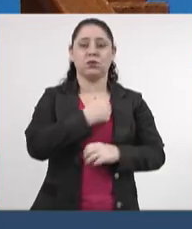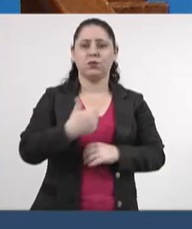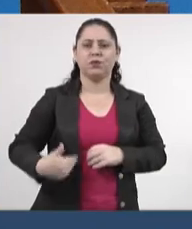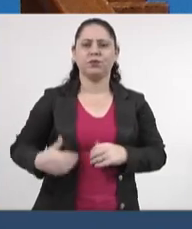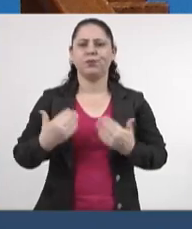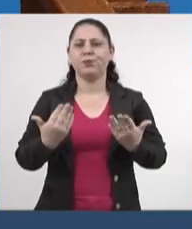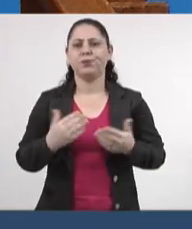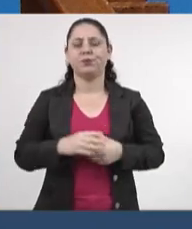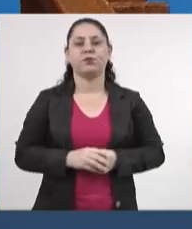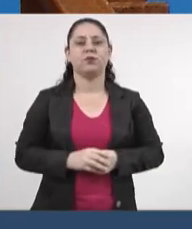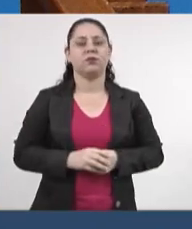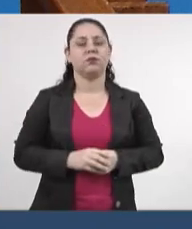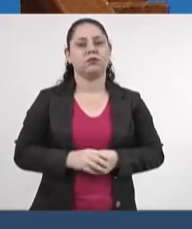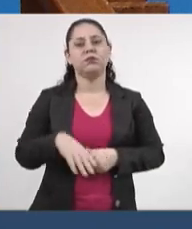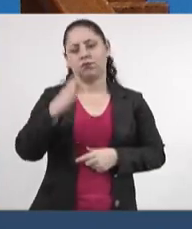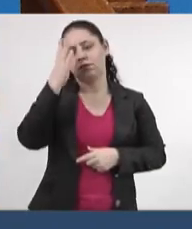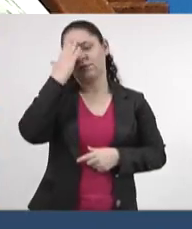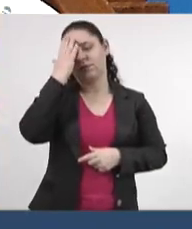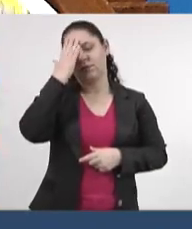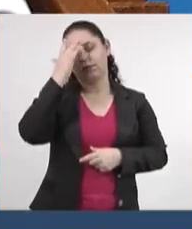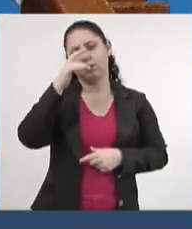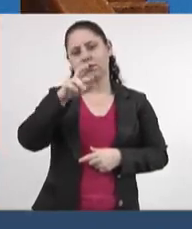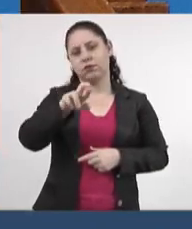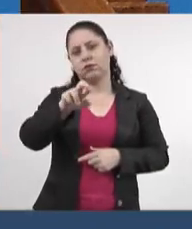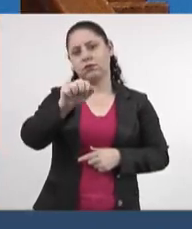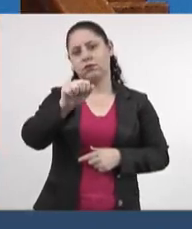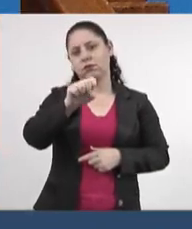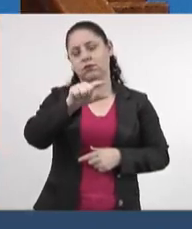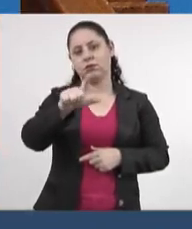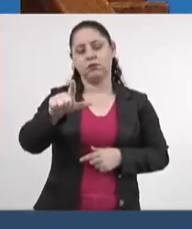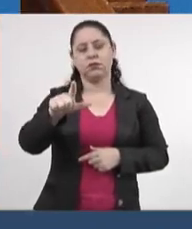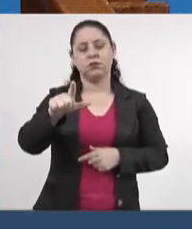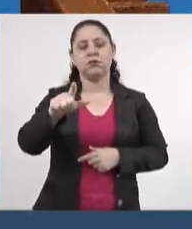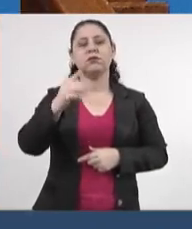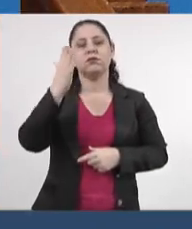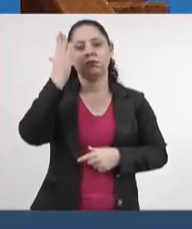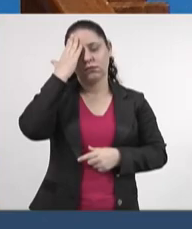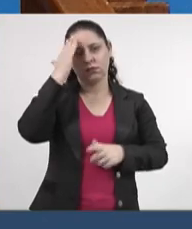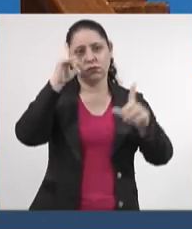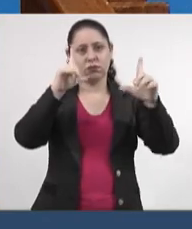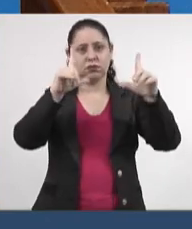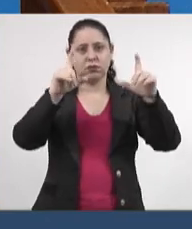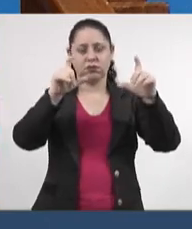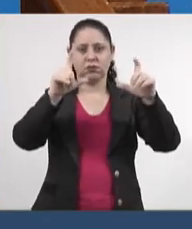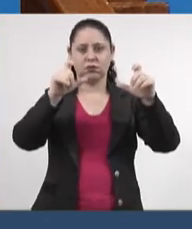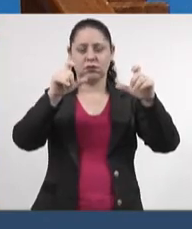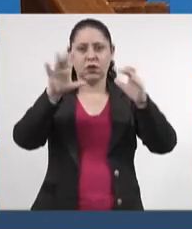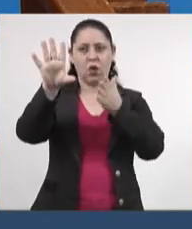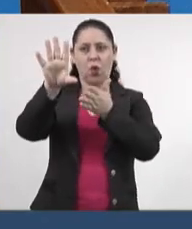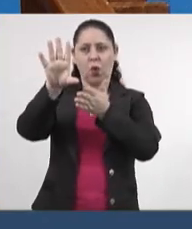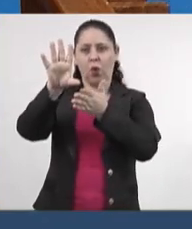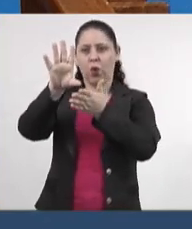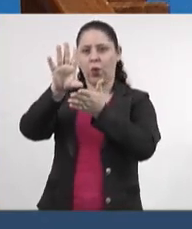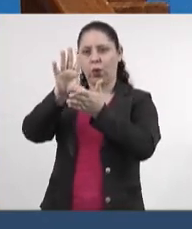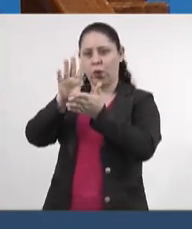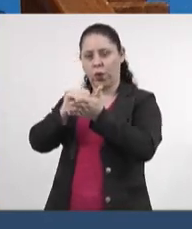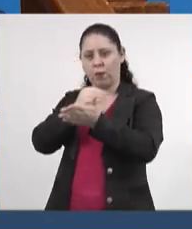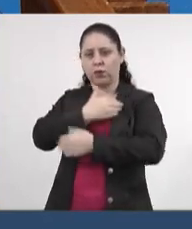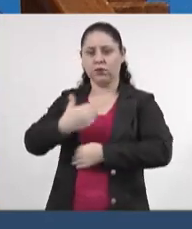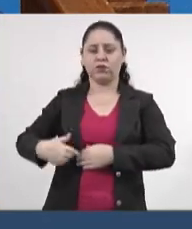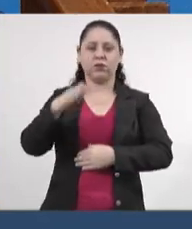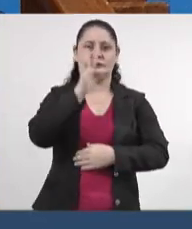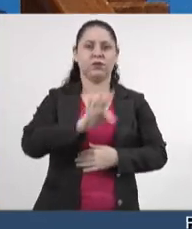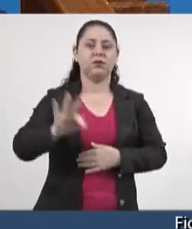Eu sei que, deputado Rafael Tavares, que essa imagem aqui, ela deve ter sido copiada do governo